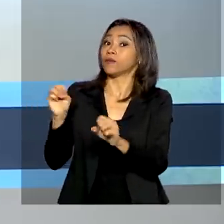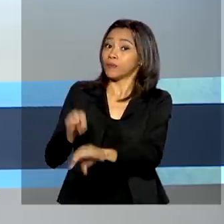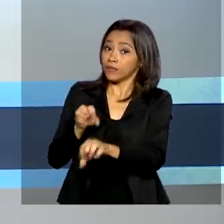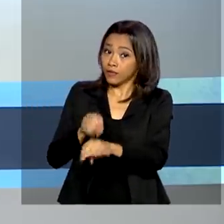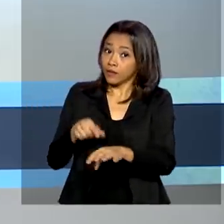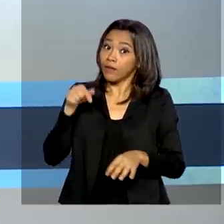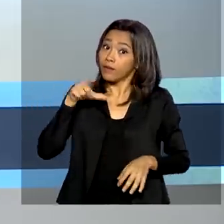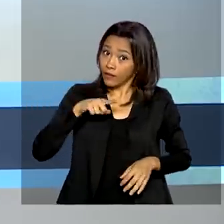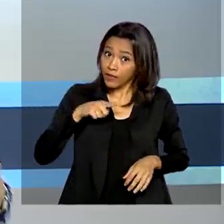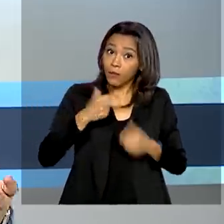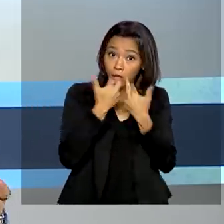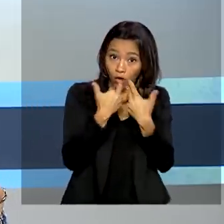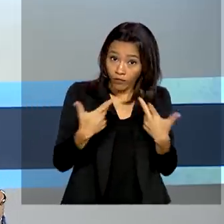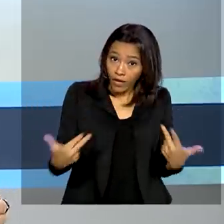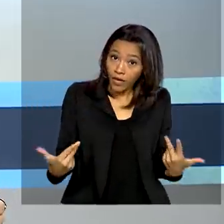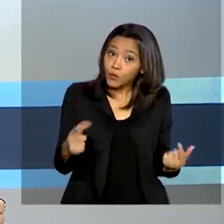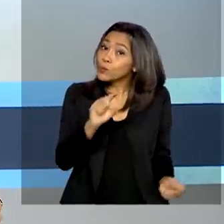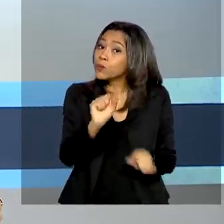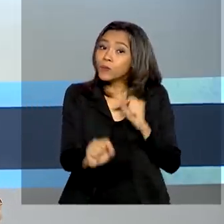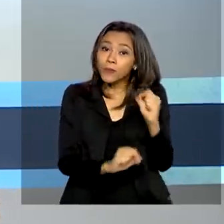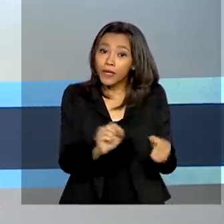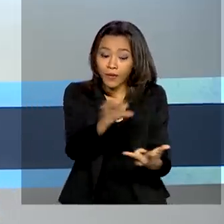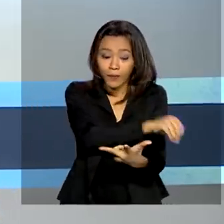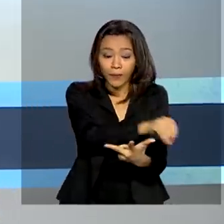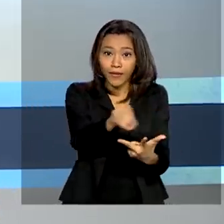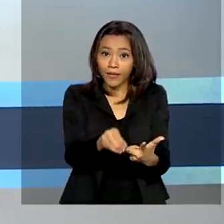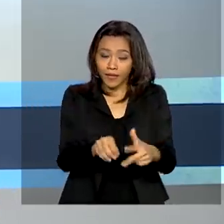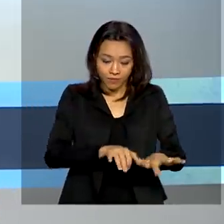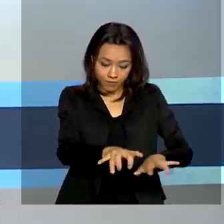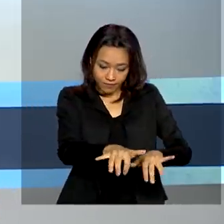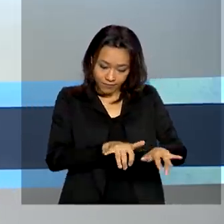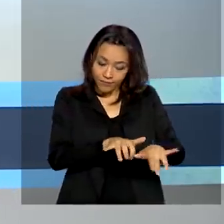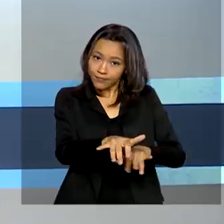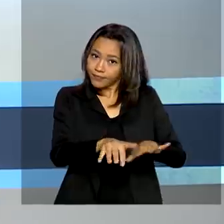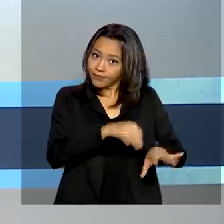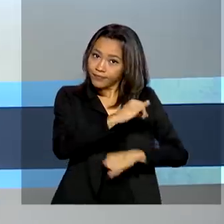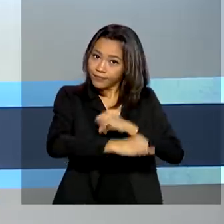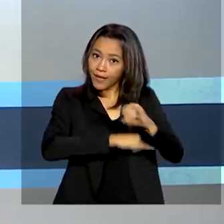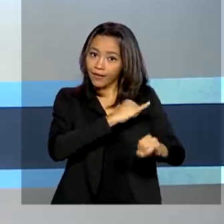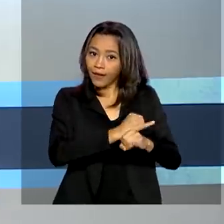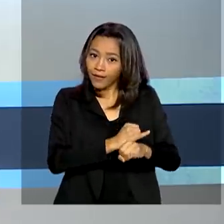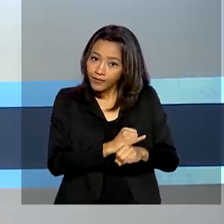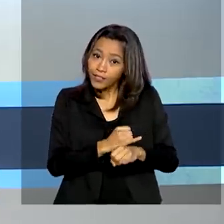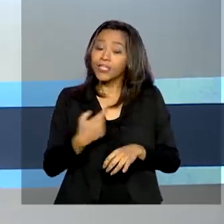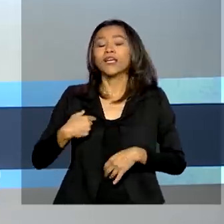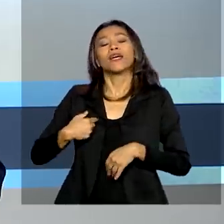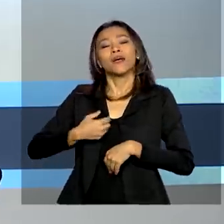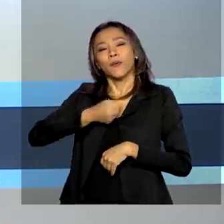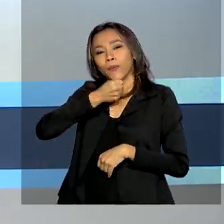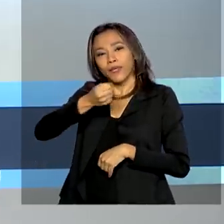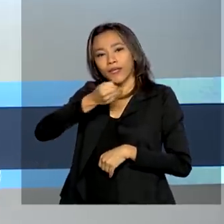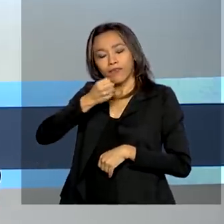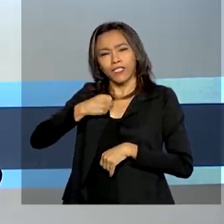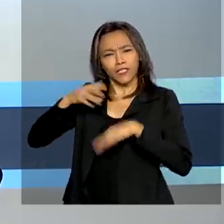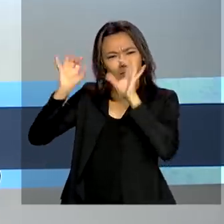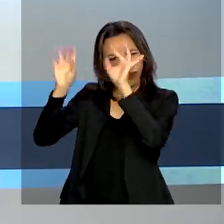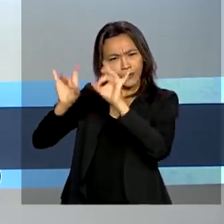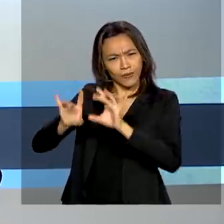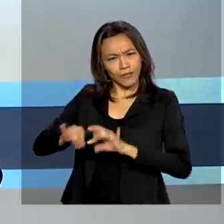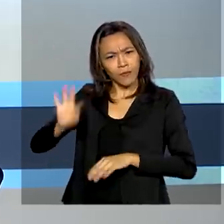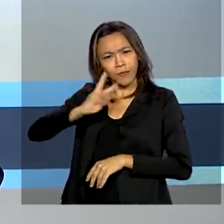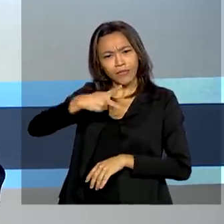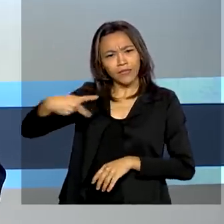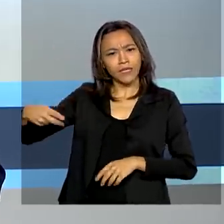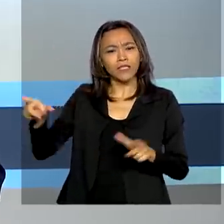terá uma novidade, o início da aplicação do Enem Digital. Em entrevista exclusiva à TV Brasil, o presidente do Inep deu